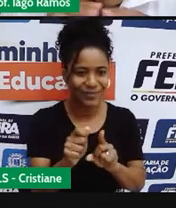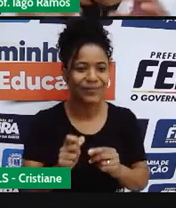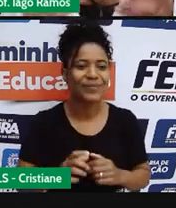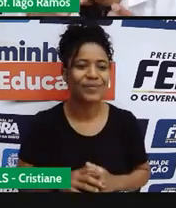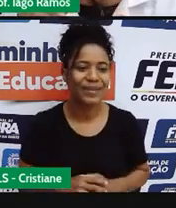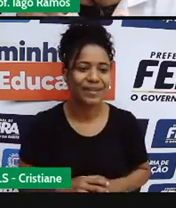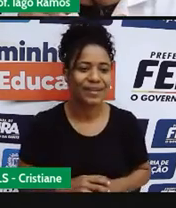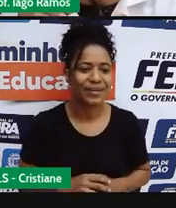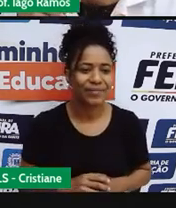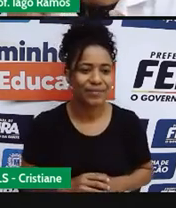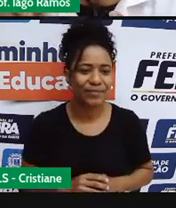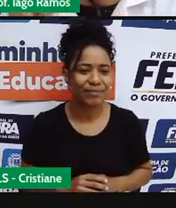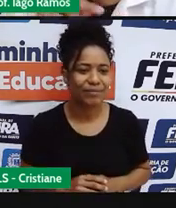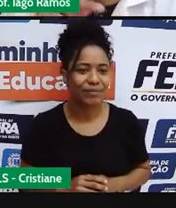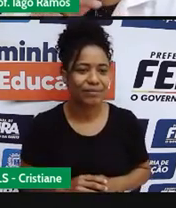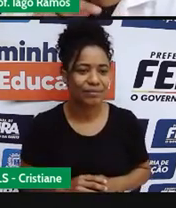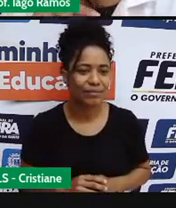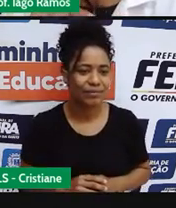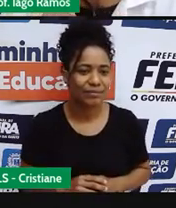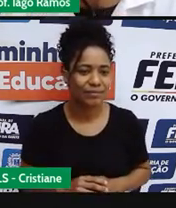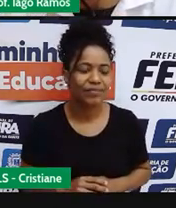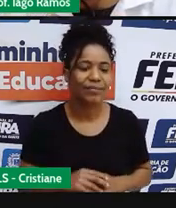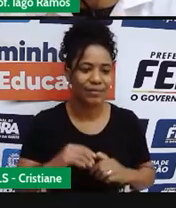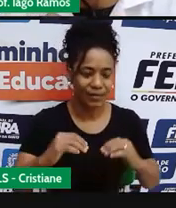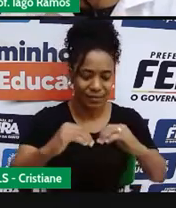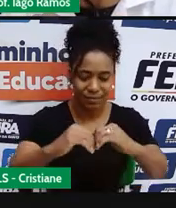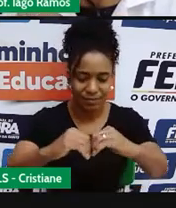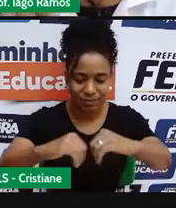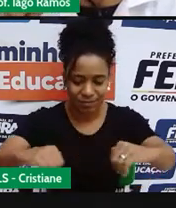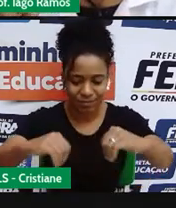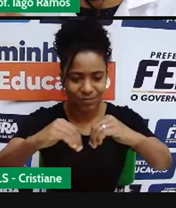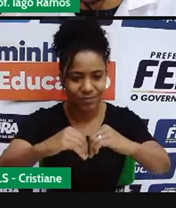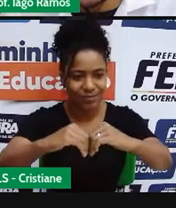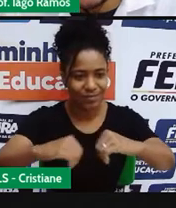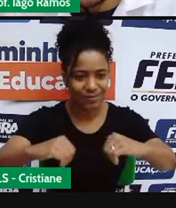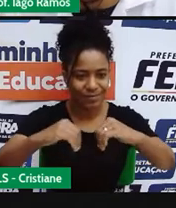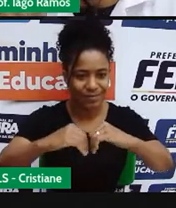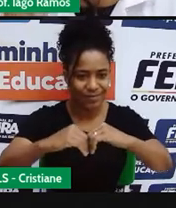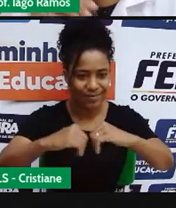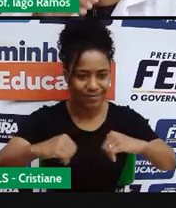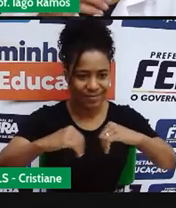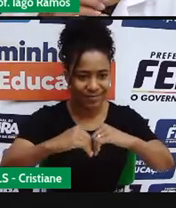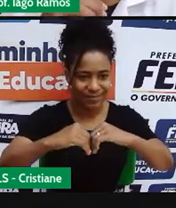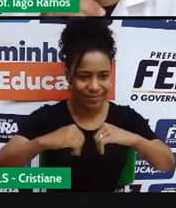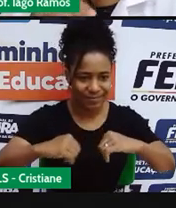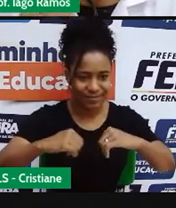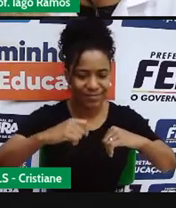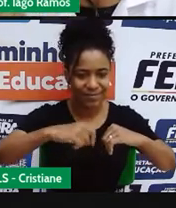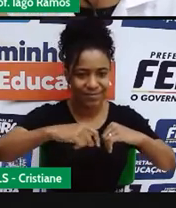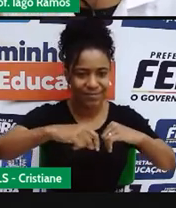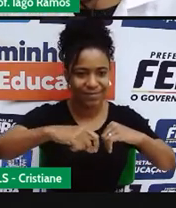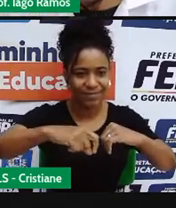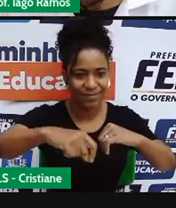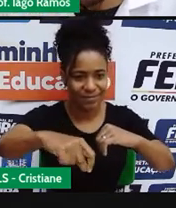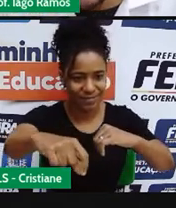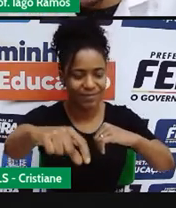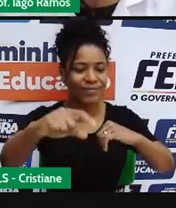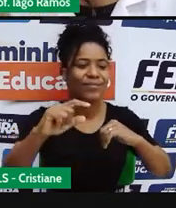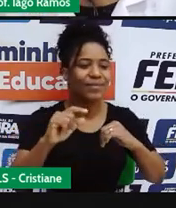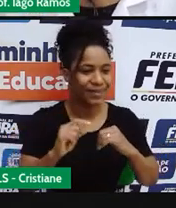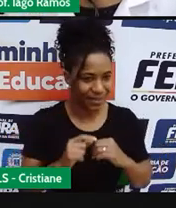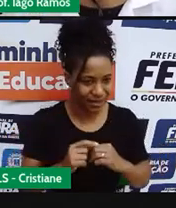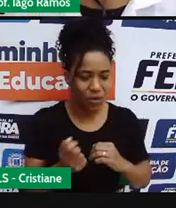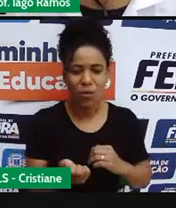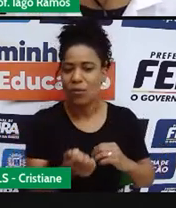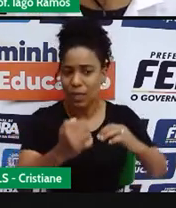né? Aliás, vai ser cavada uma quantidade de covas. E para essa quantidade de covas